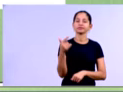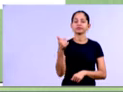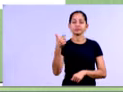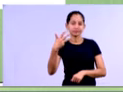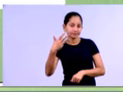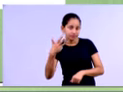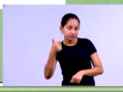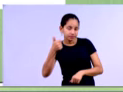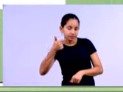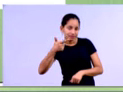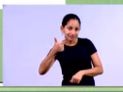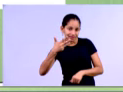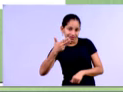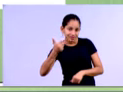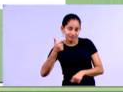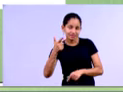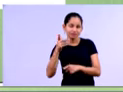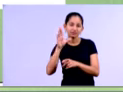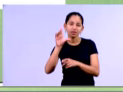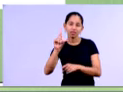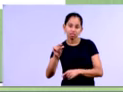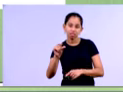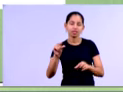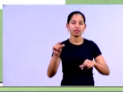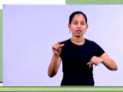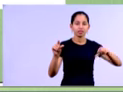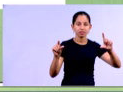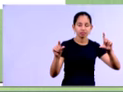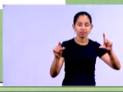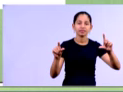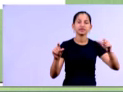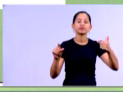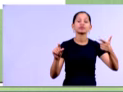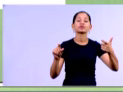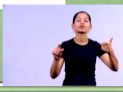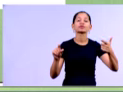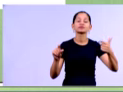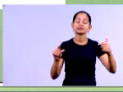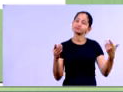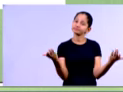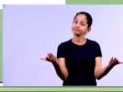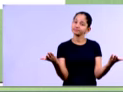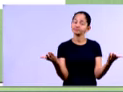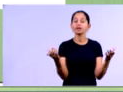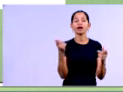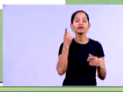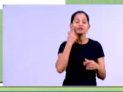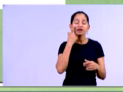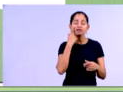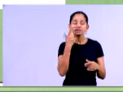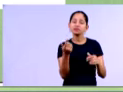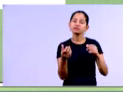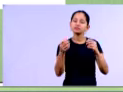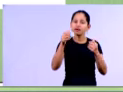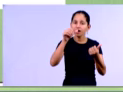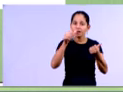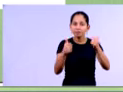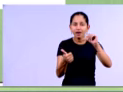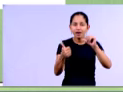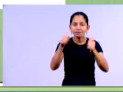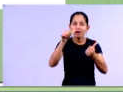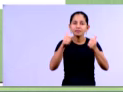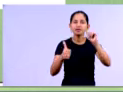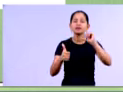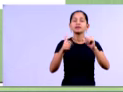em 2012, né, em termos de grandeza percentual. Então, você vai tecendo as suas análises, né, nesse formato, tá,